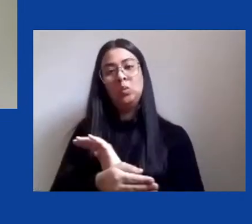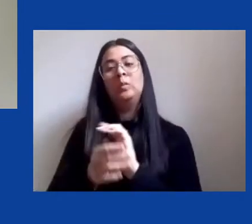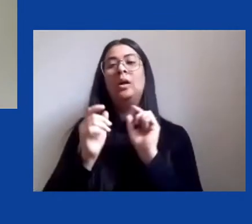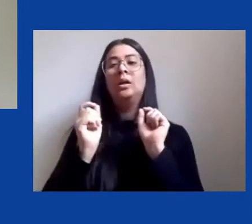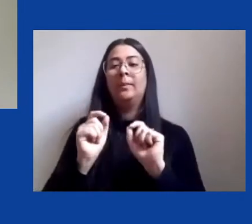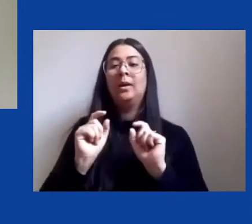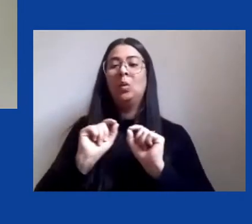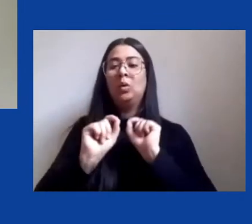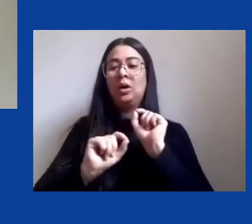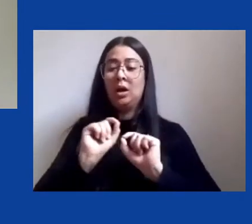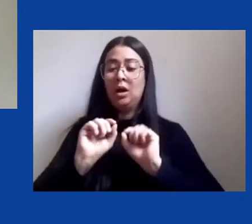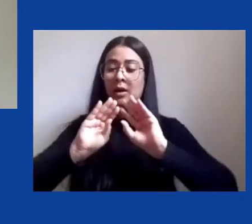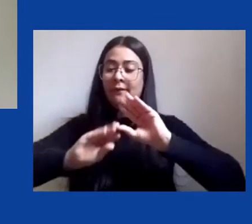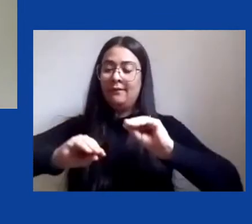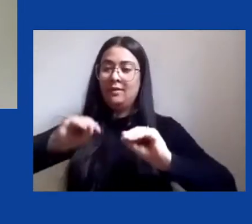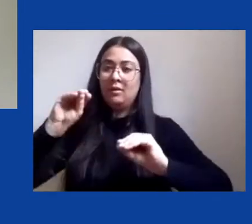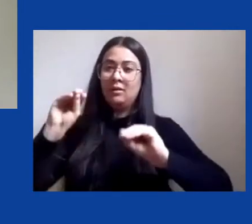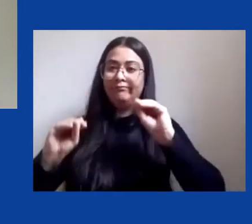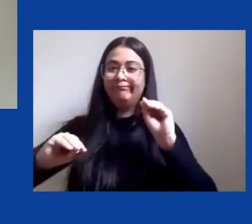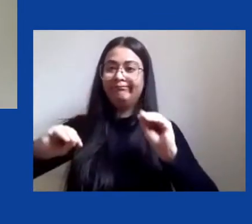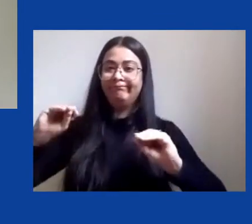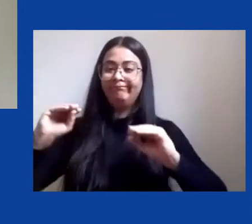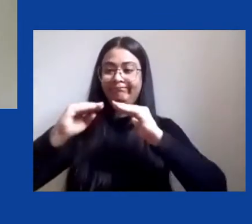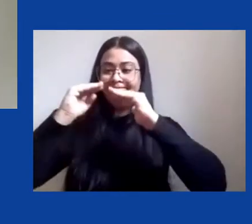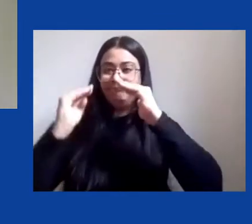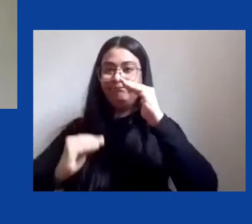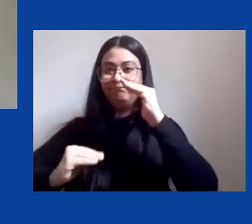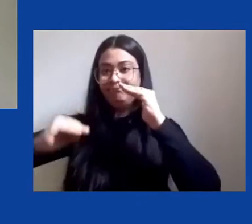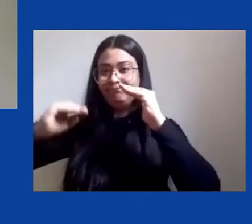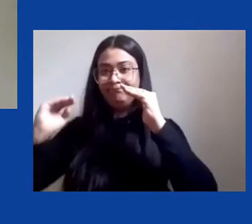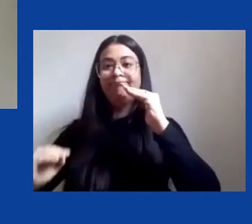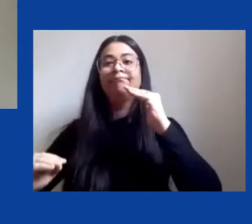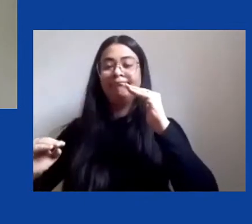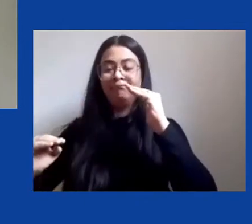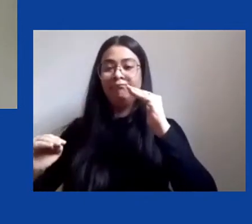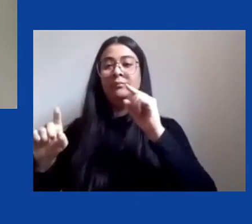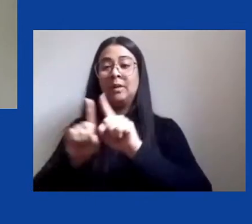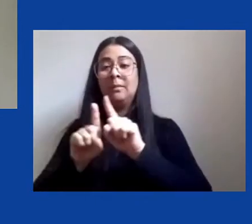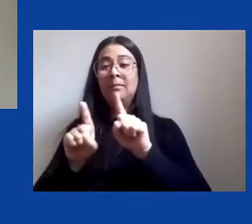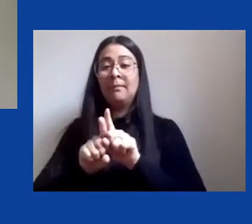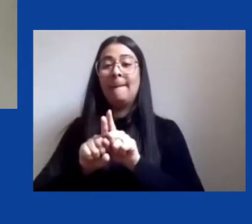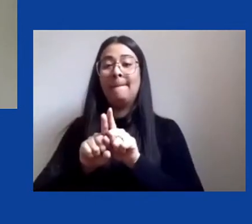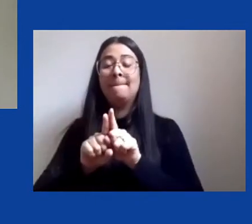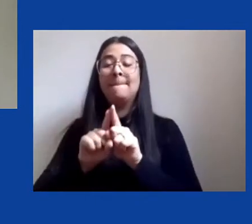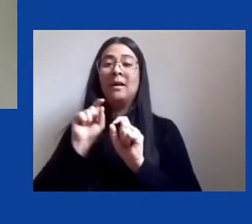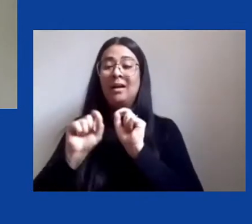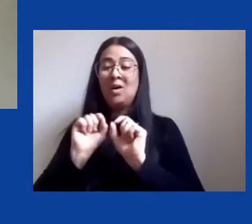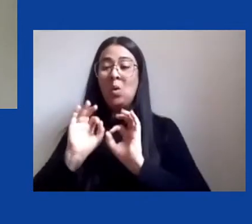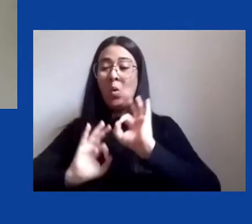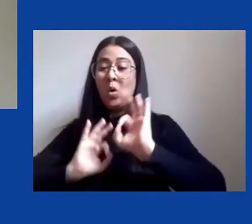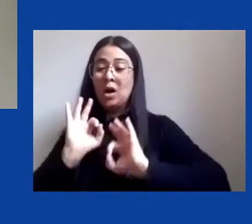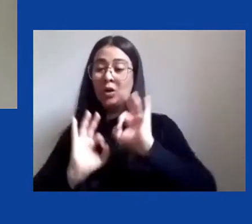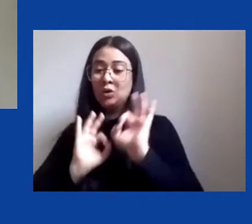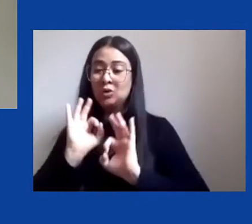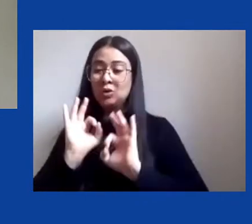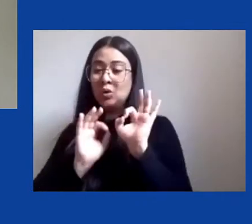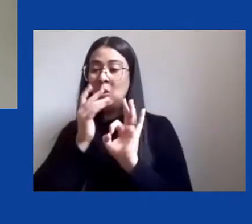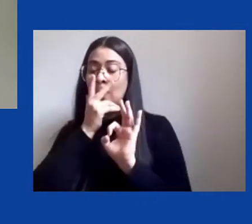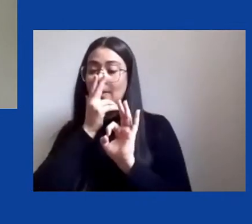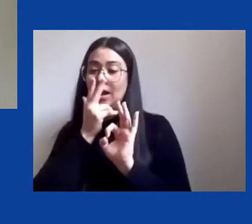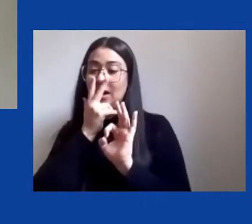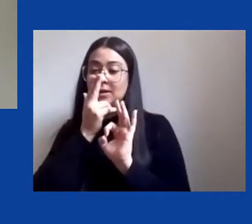flexibilização e desde a regulação normativa e procedimental, tivesse preparado o caminho para a configuração